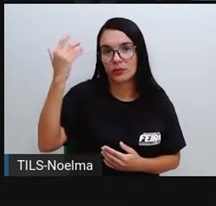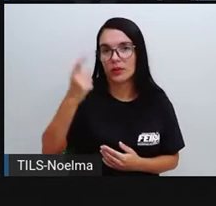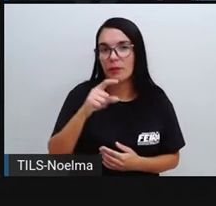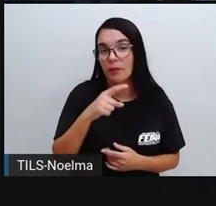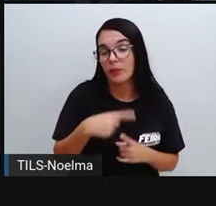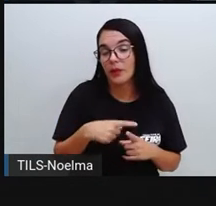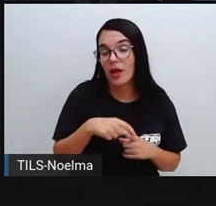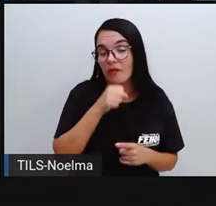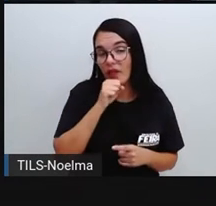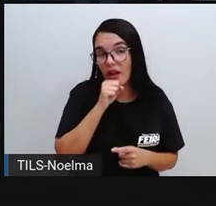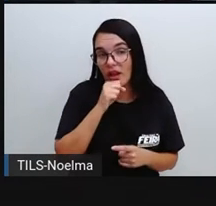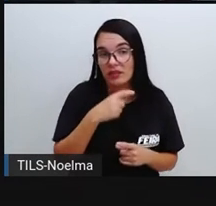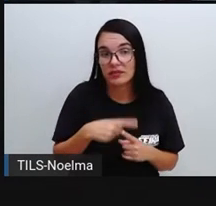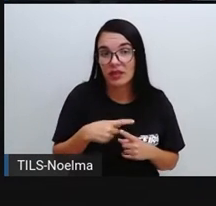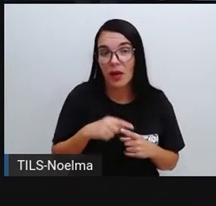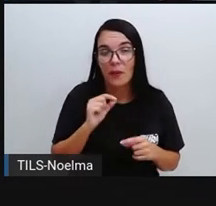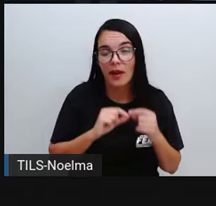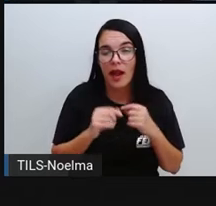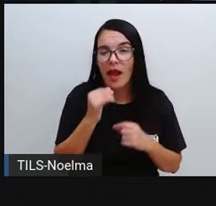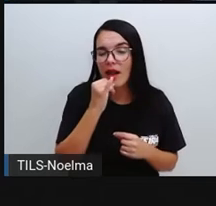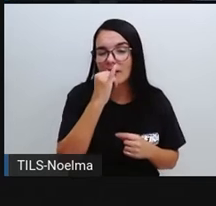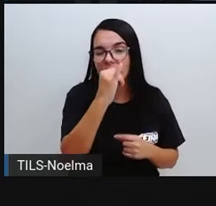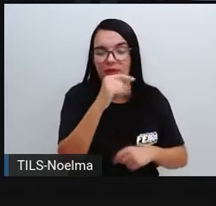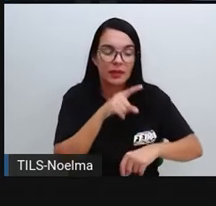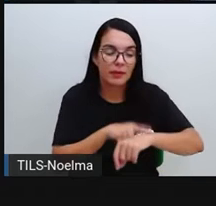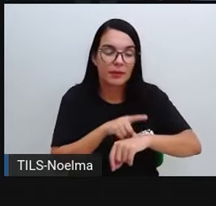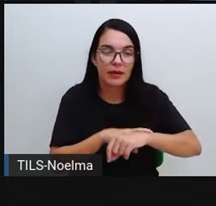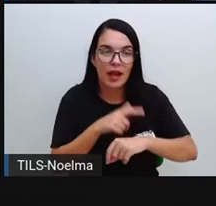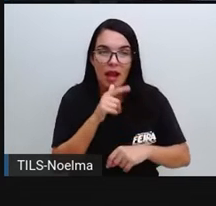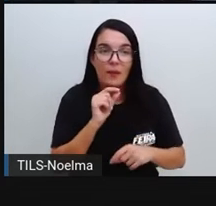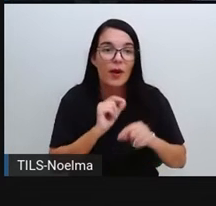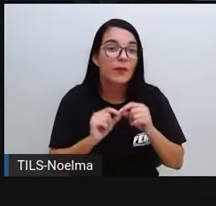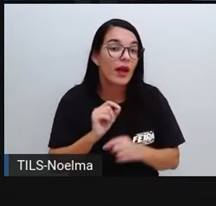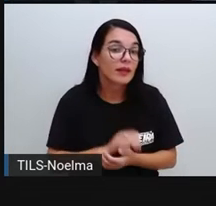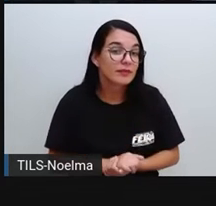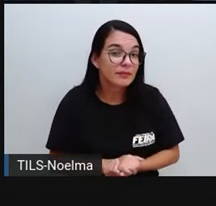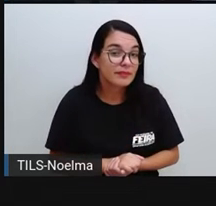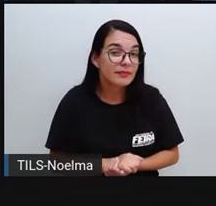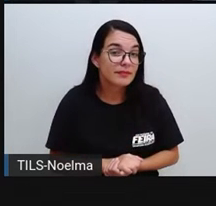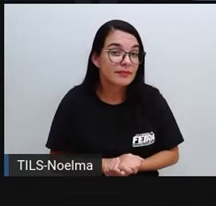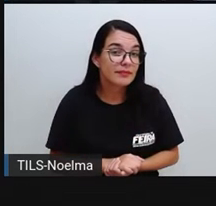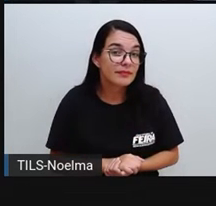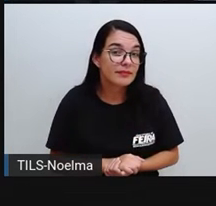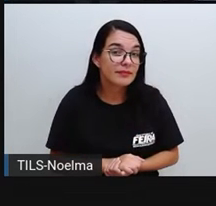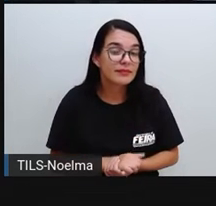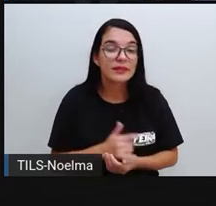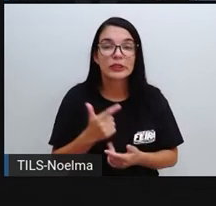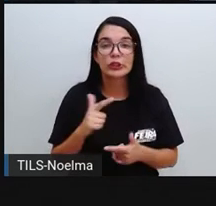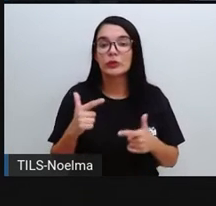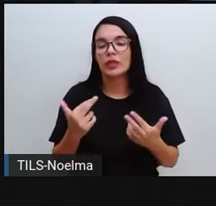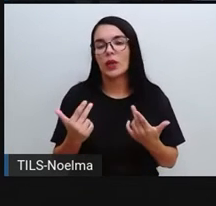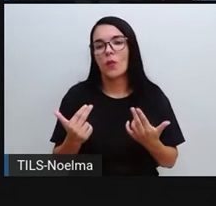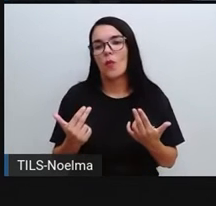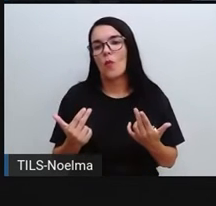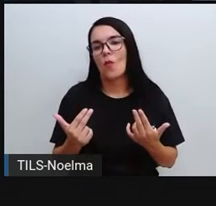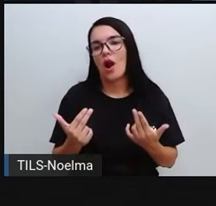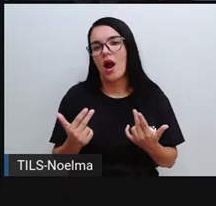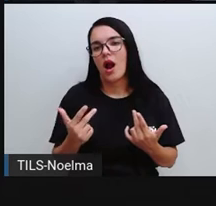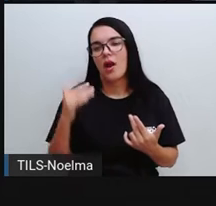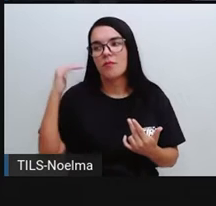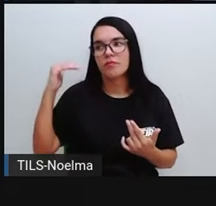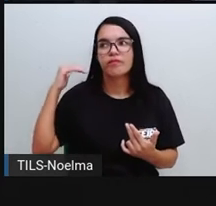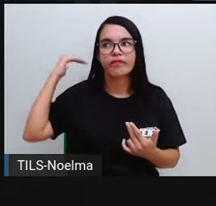O mecanismo Que avisa Que é hora de beber água Beber líquidos Não funcionam Tão bem